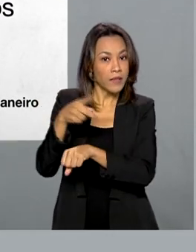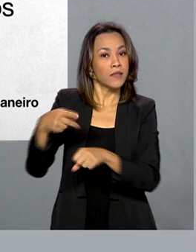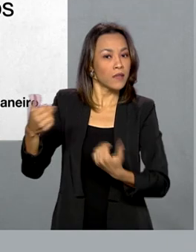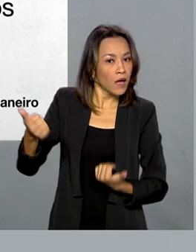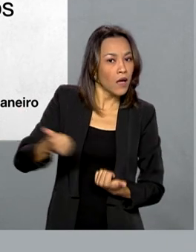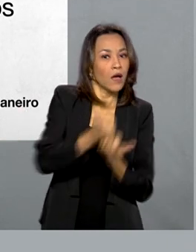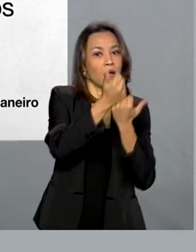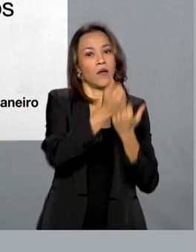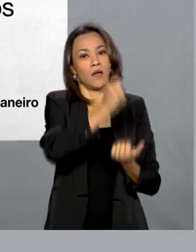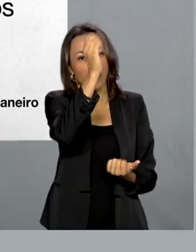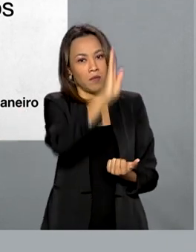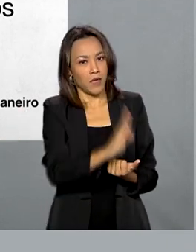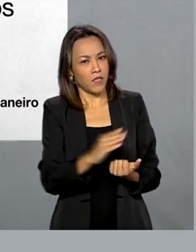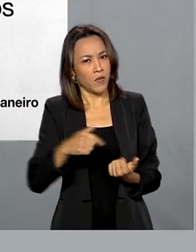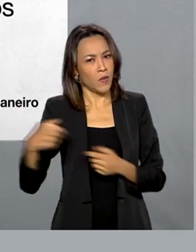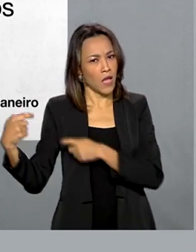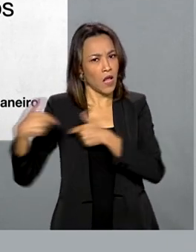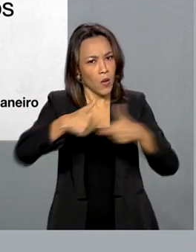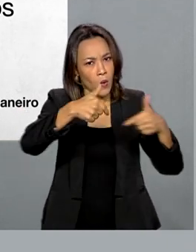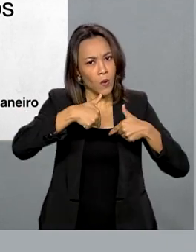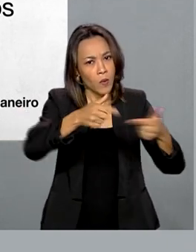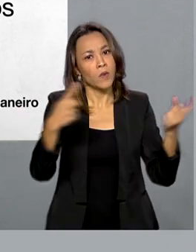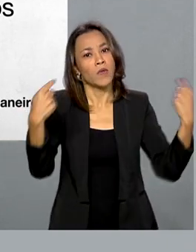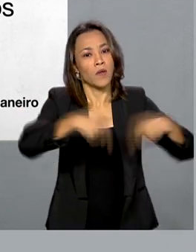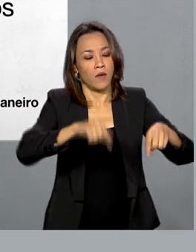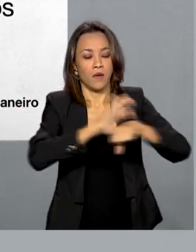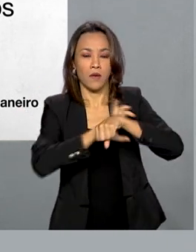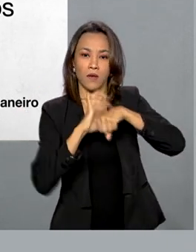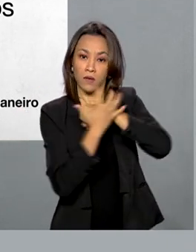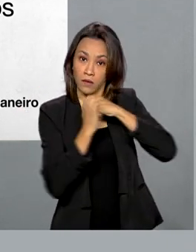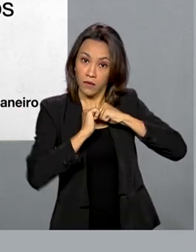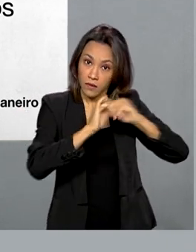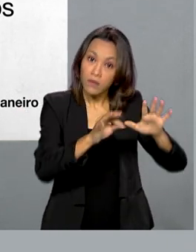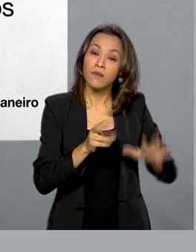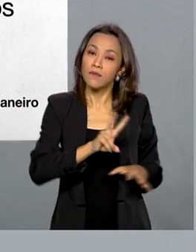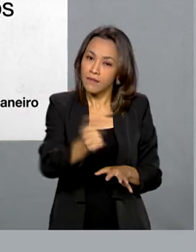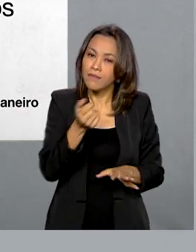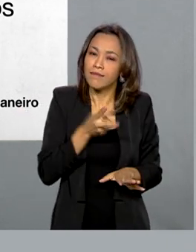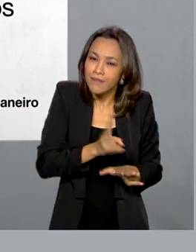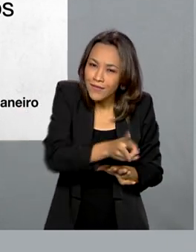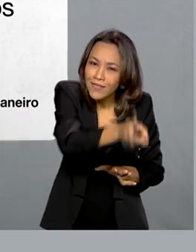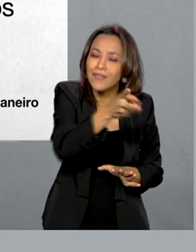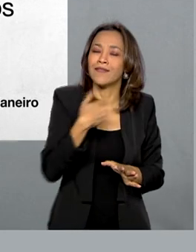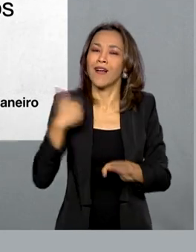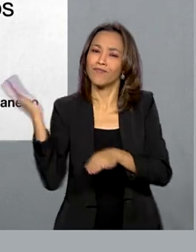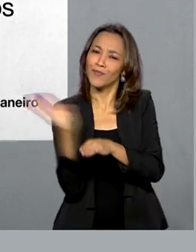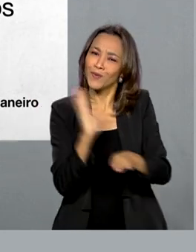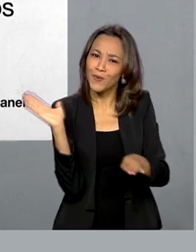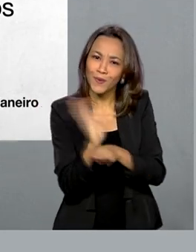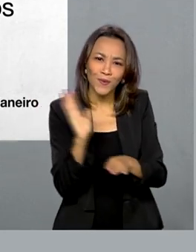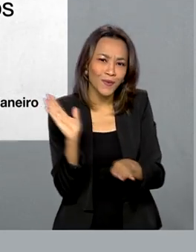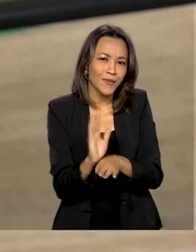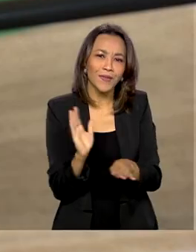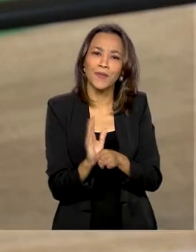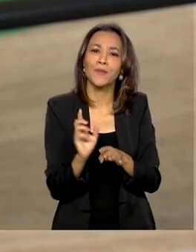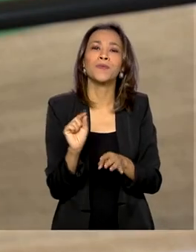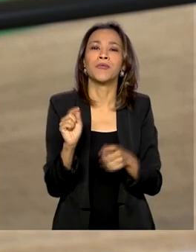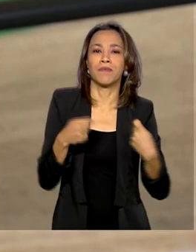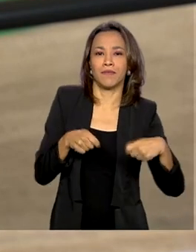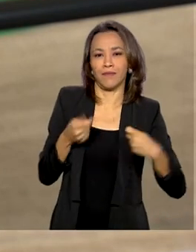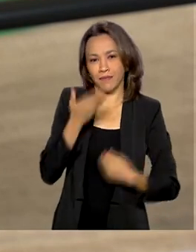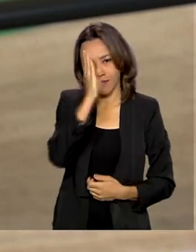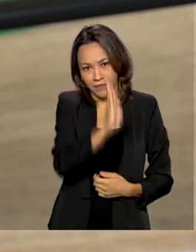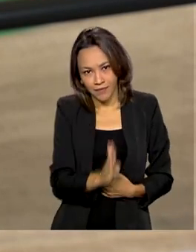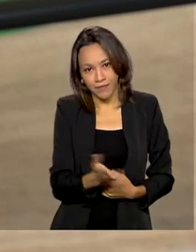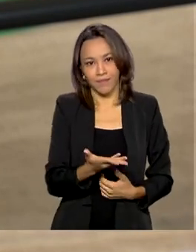Brasil na luta contra a pandemia do coronavírus e que continuará ajudando no que puder. O ministro